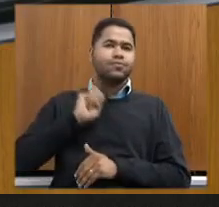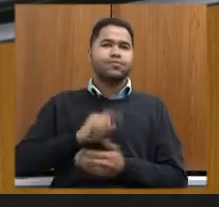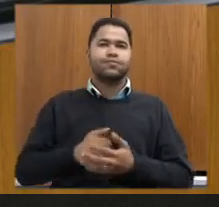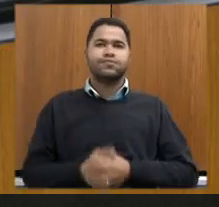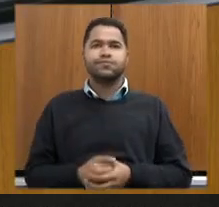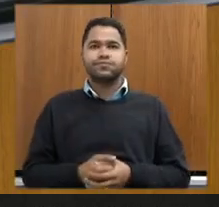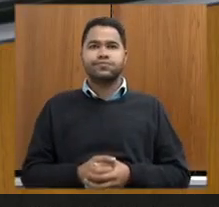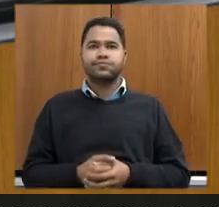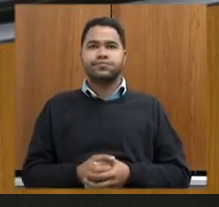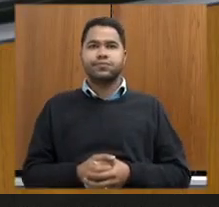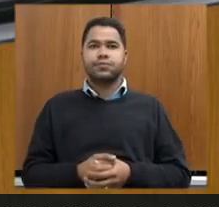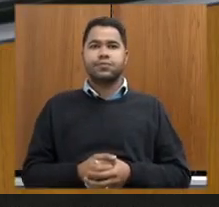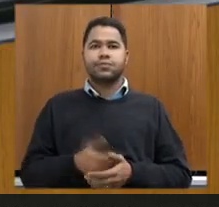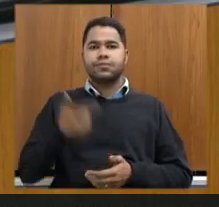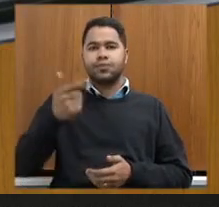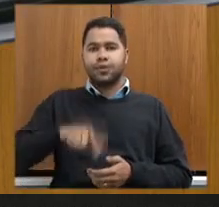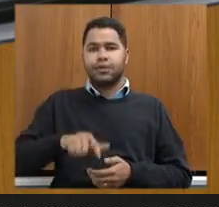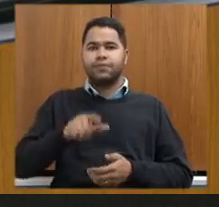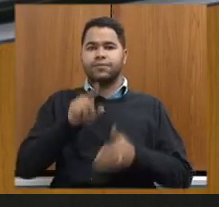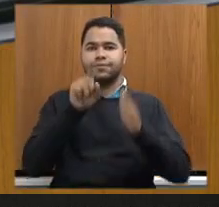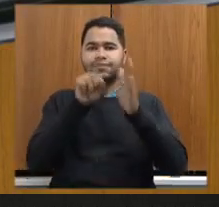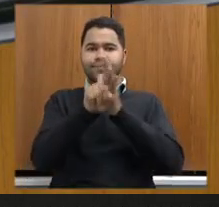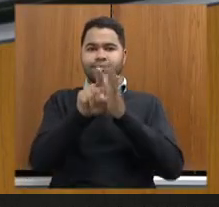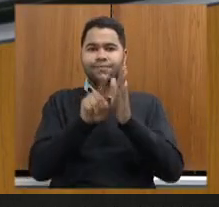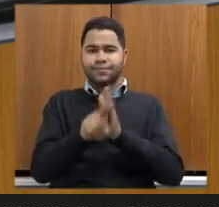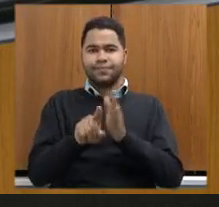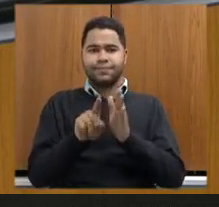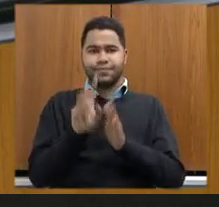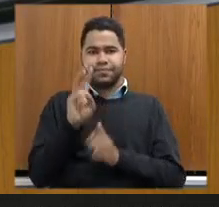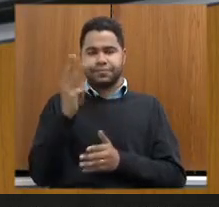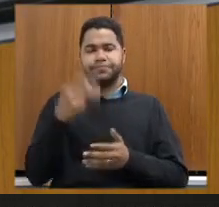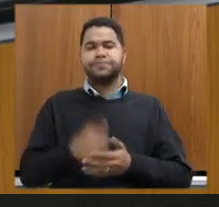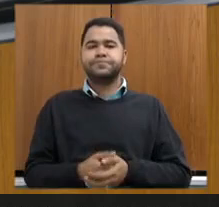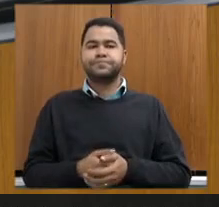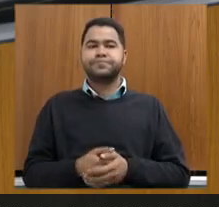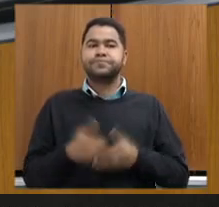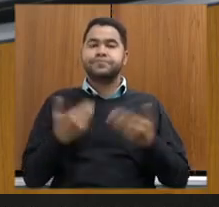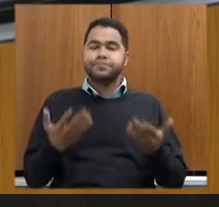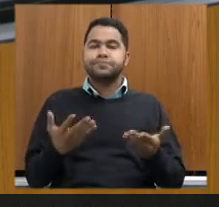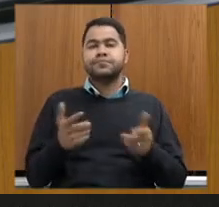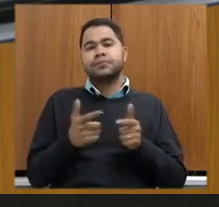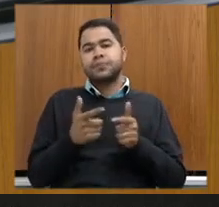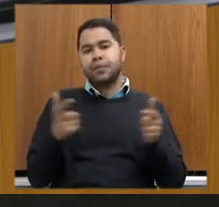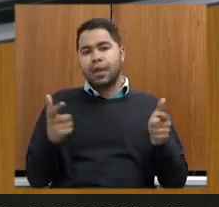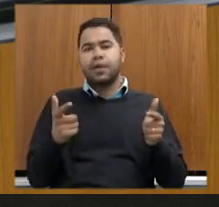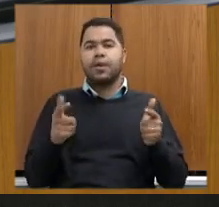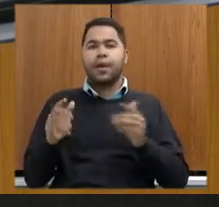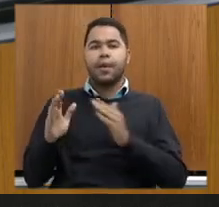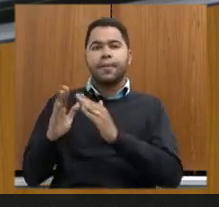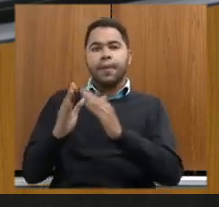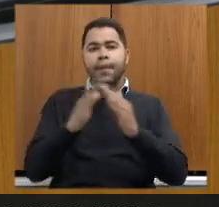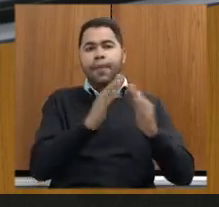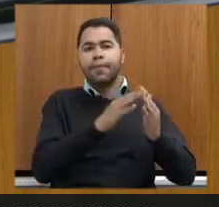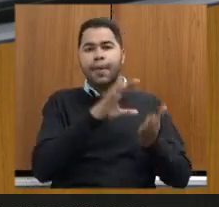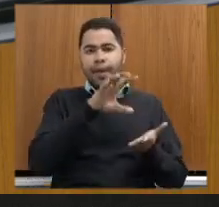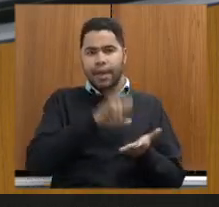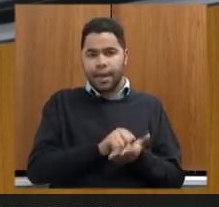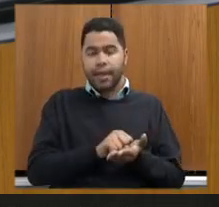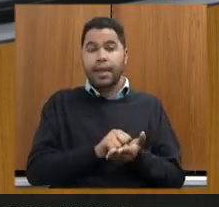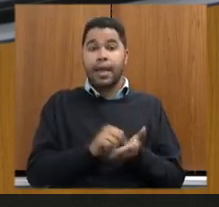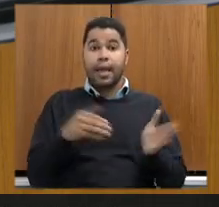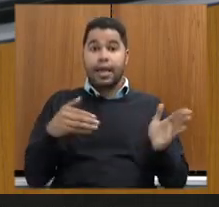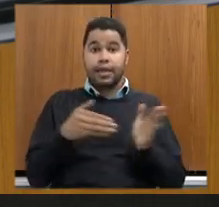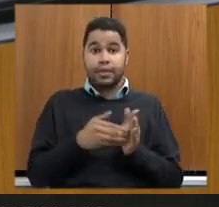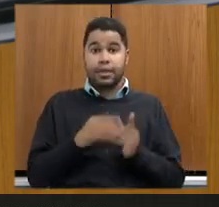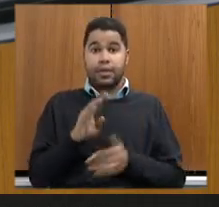Mais três perguntas, secretária. Tendo em vista que a maior parte dos imóveis cadastrados no CAR possui até quatro